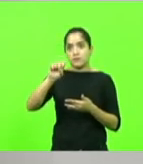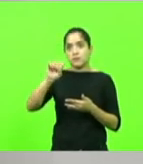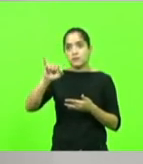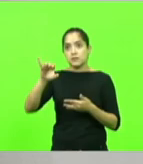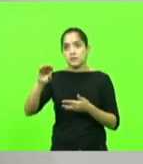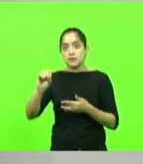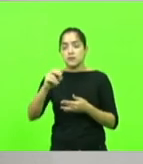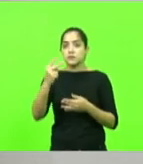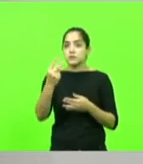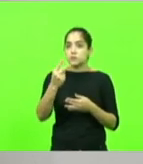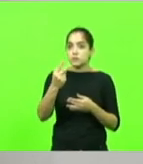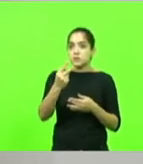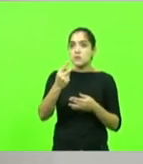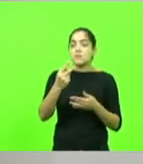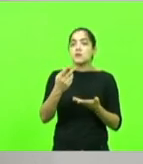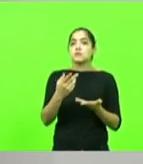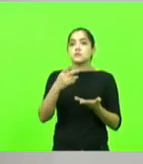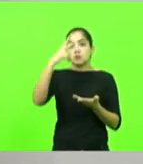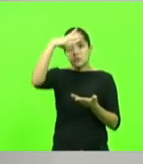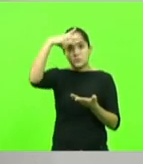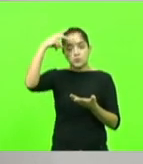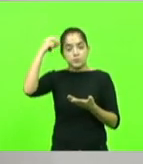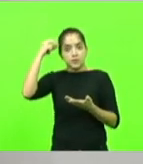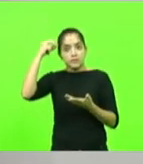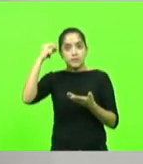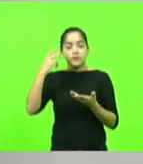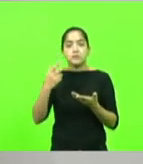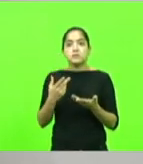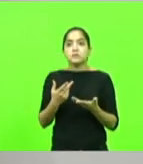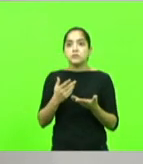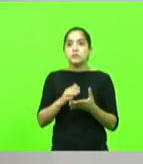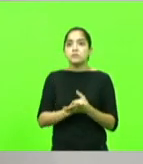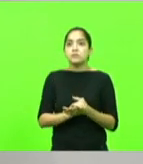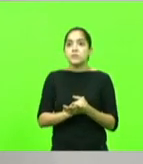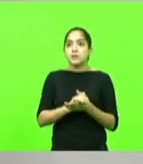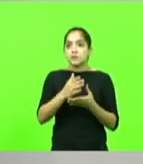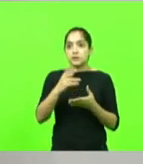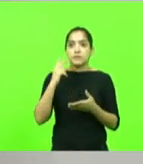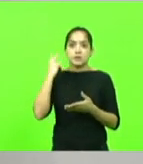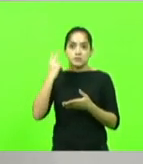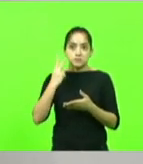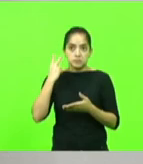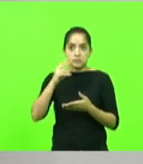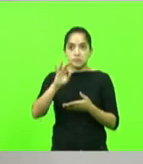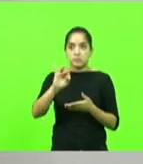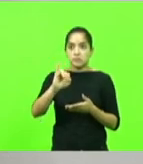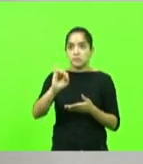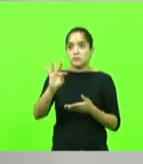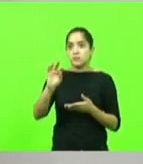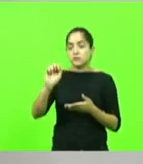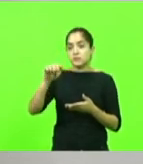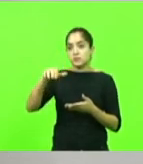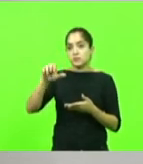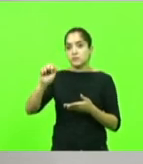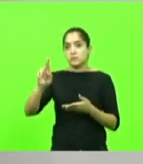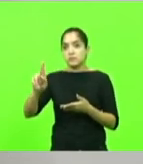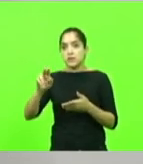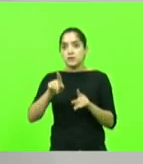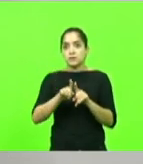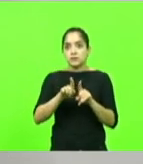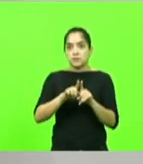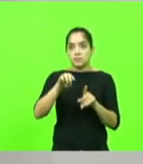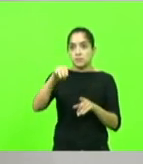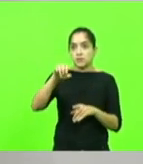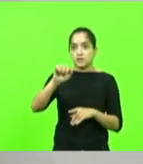vice Jaime, do nosso partido, deputado Berlanda. Estavam lá os vereadores Itamar, o Ita e o sargento Maicon,